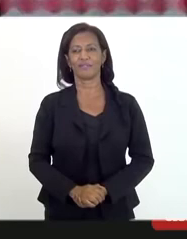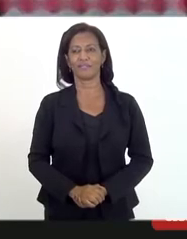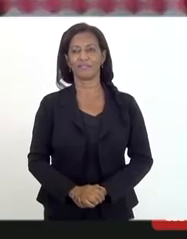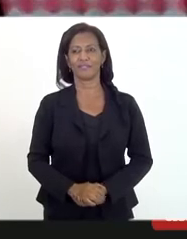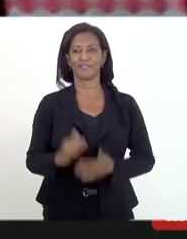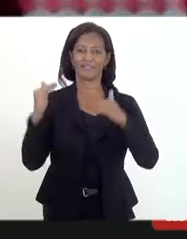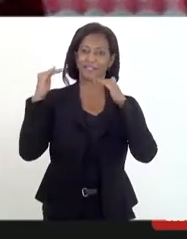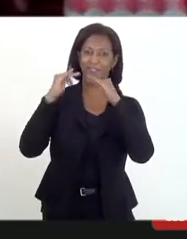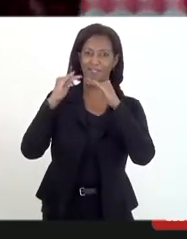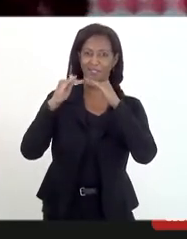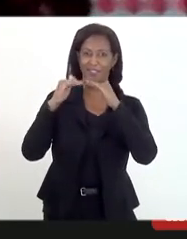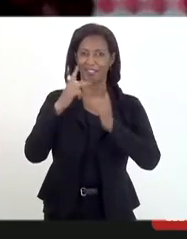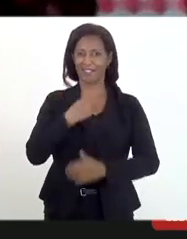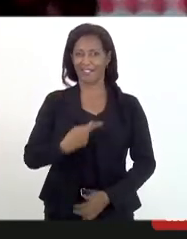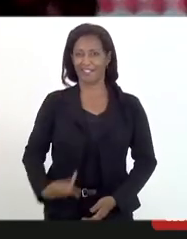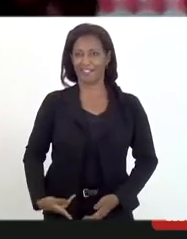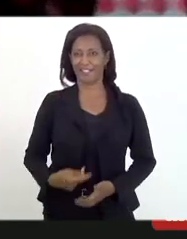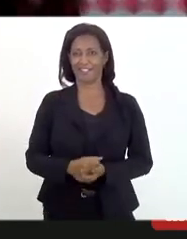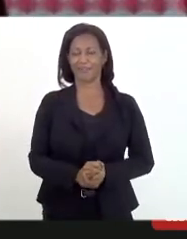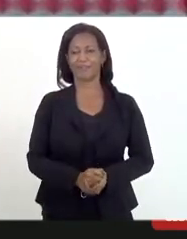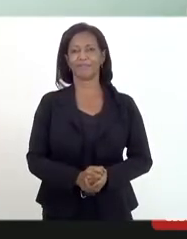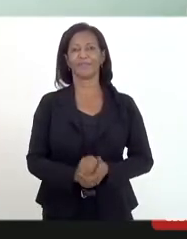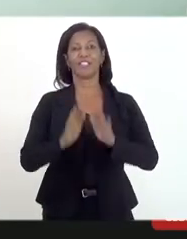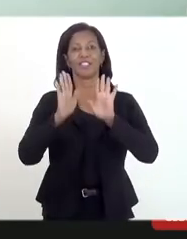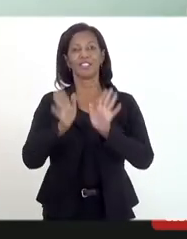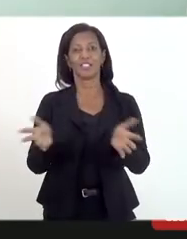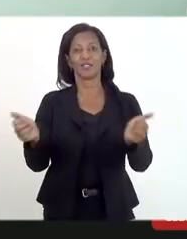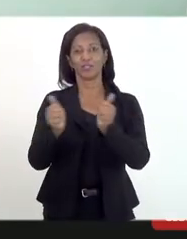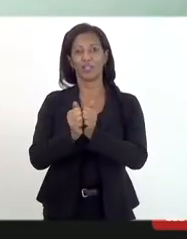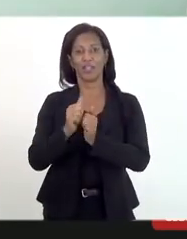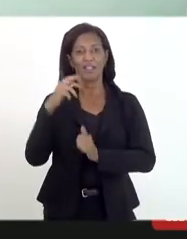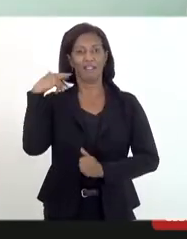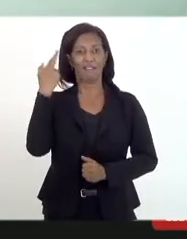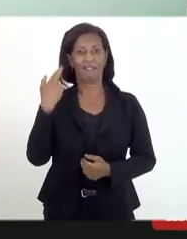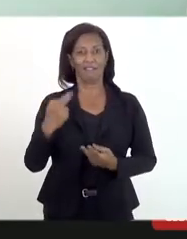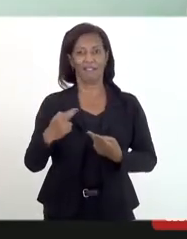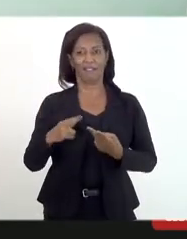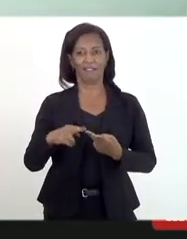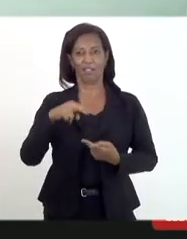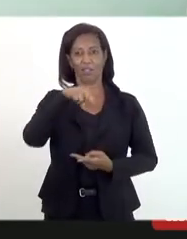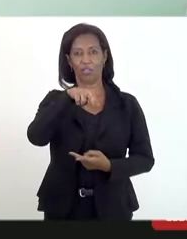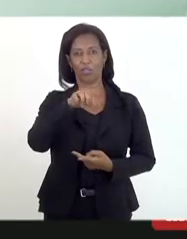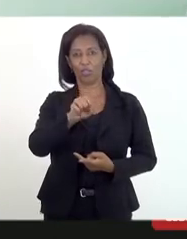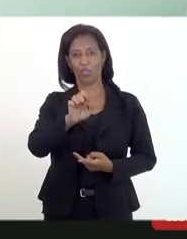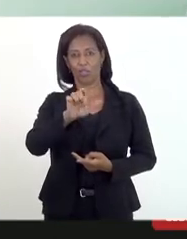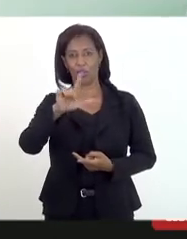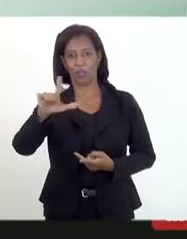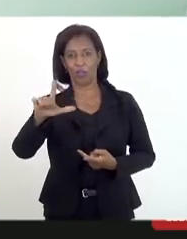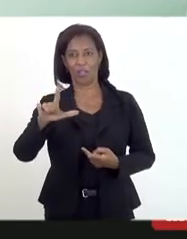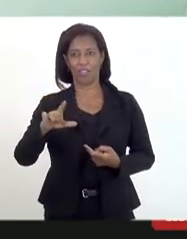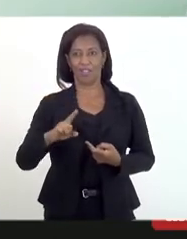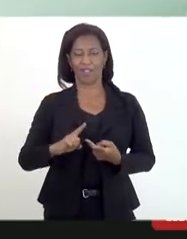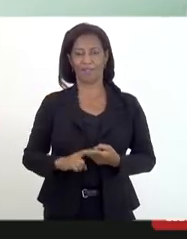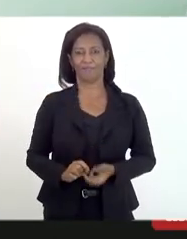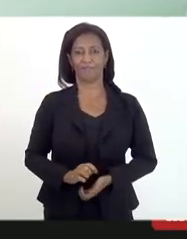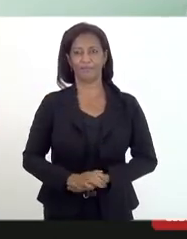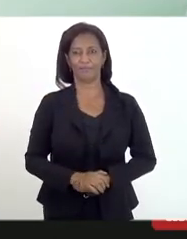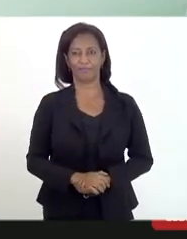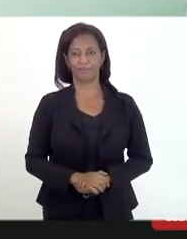Favorável, presidenta. Já estão conosco deputada Renata Souza e deputado Noel de Carvalho. Deputada Renata Souza.